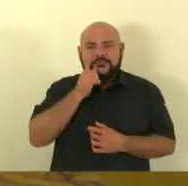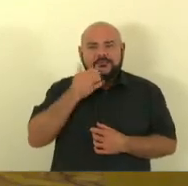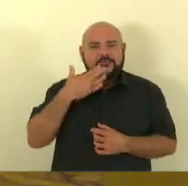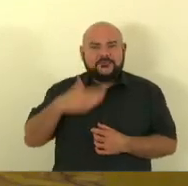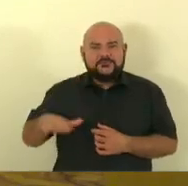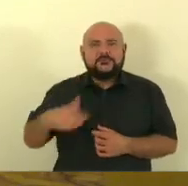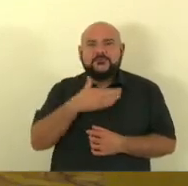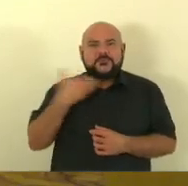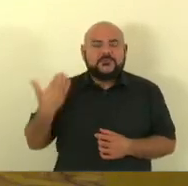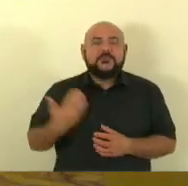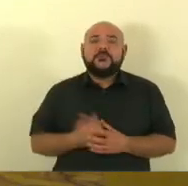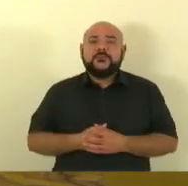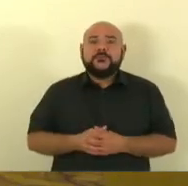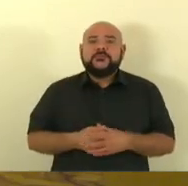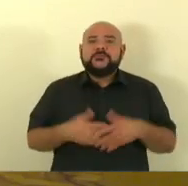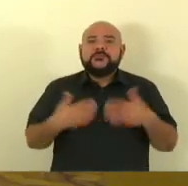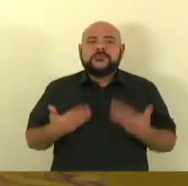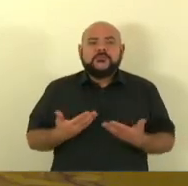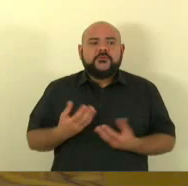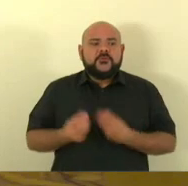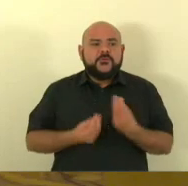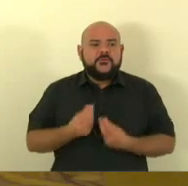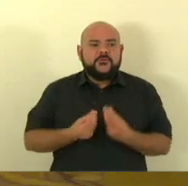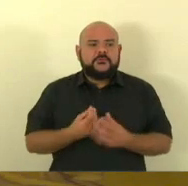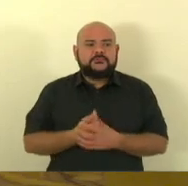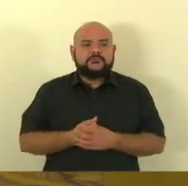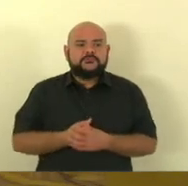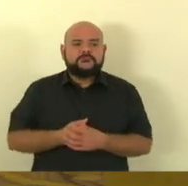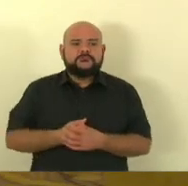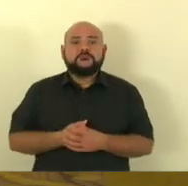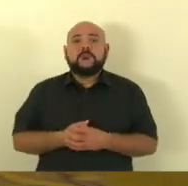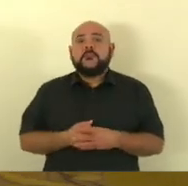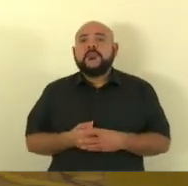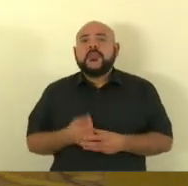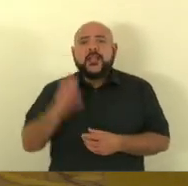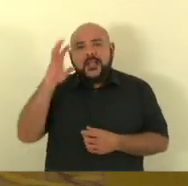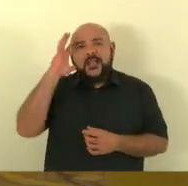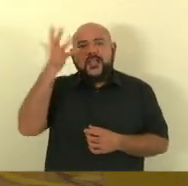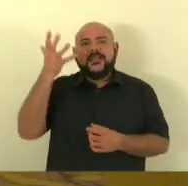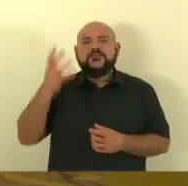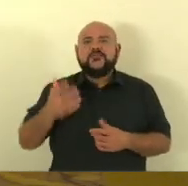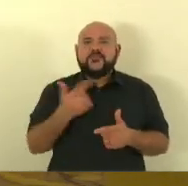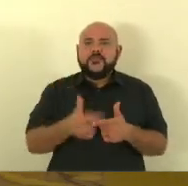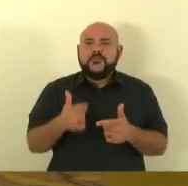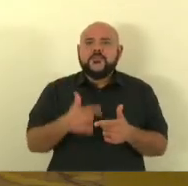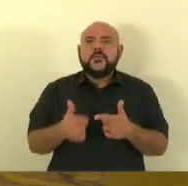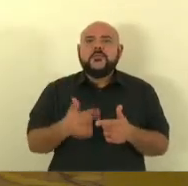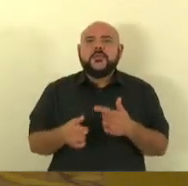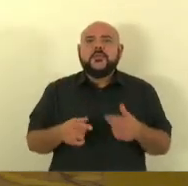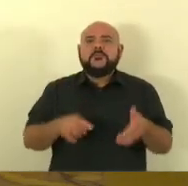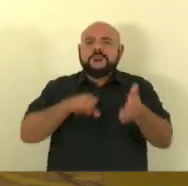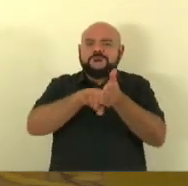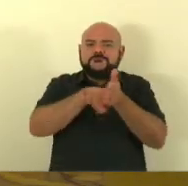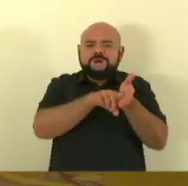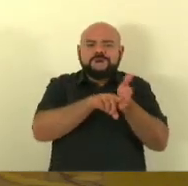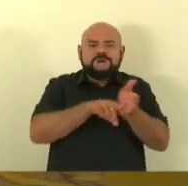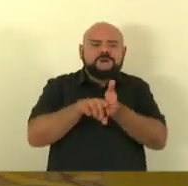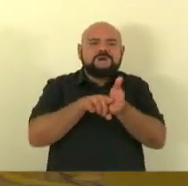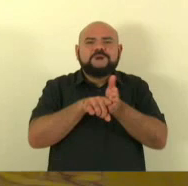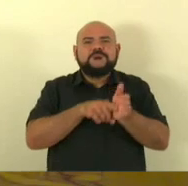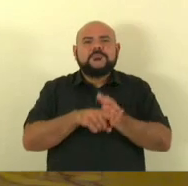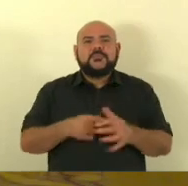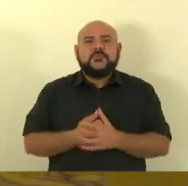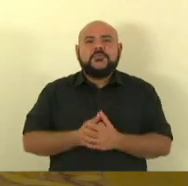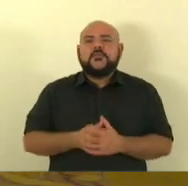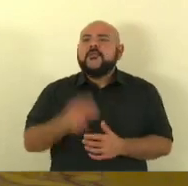haja a possibilidade de elucidação e de que os culpados pudessem ser